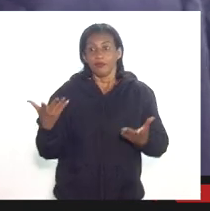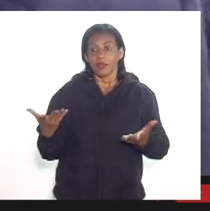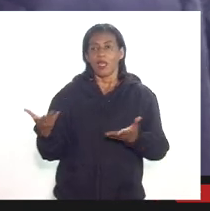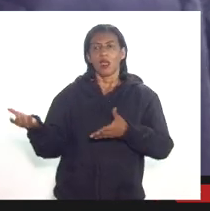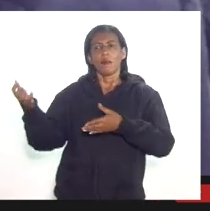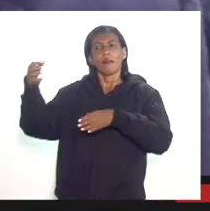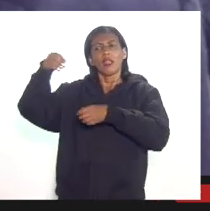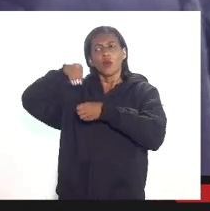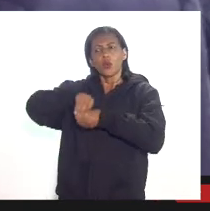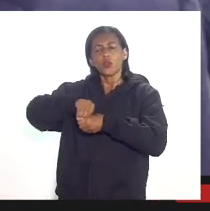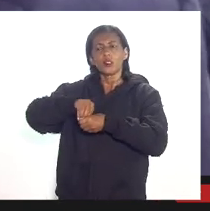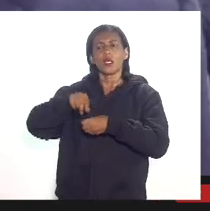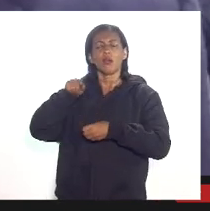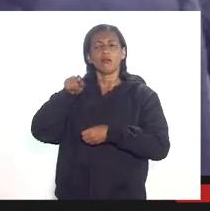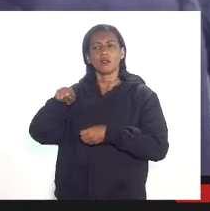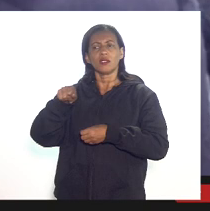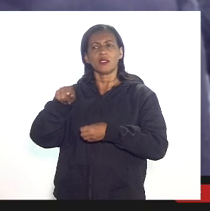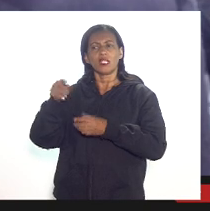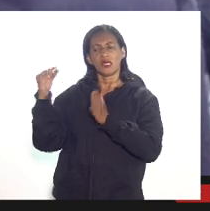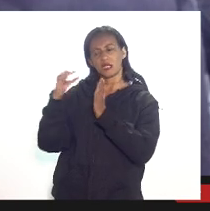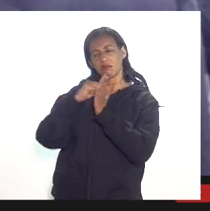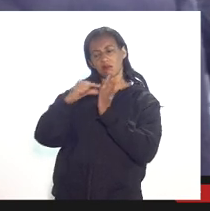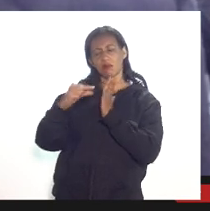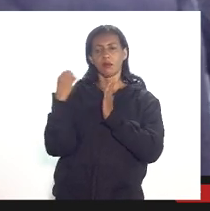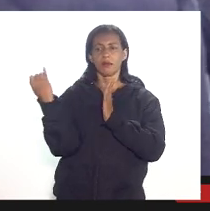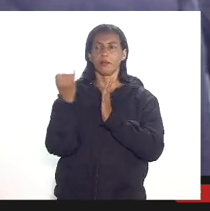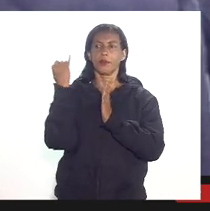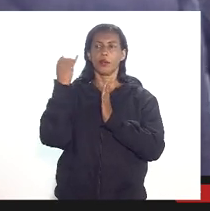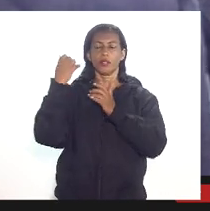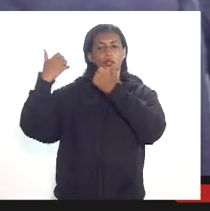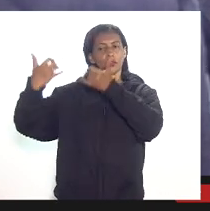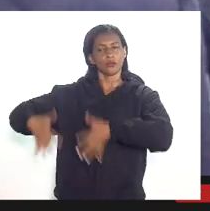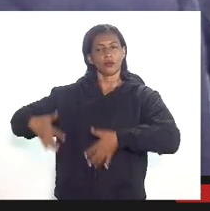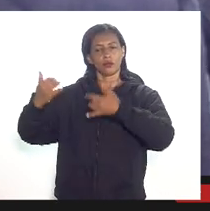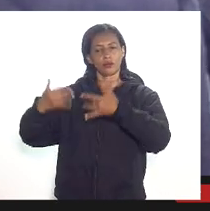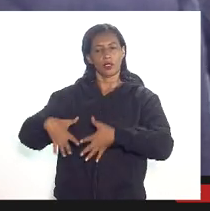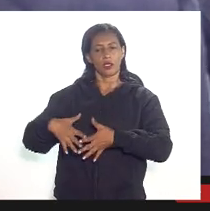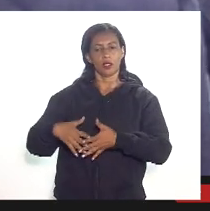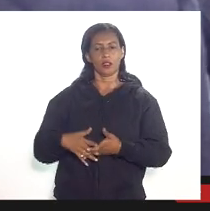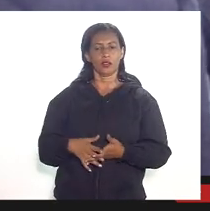inclusão desse item de gasto nessa